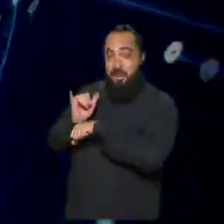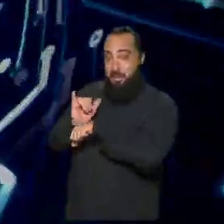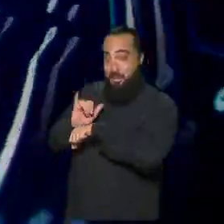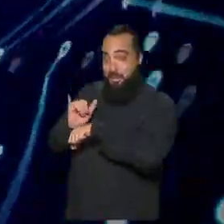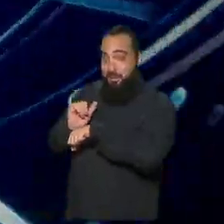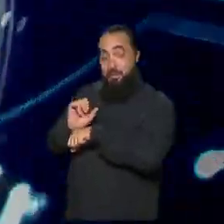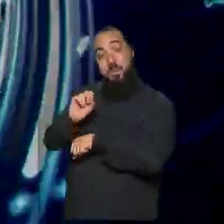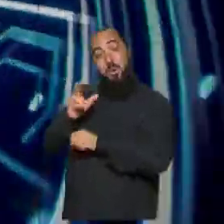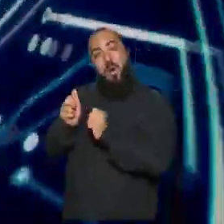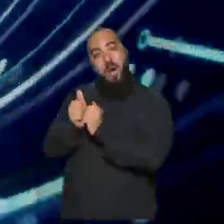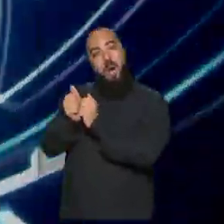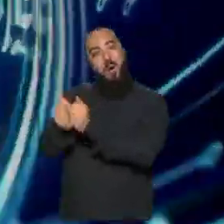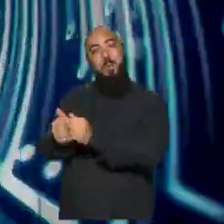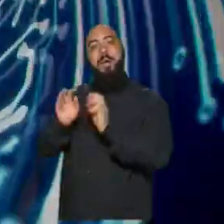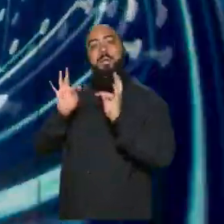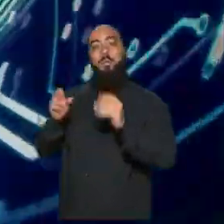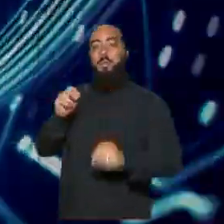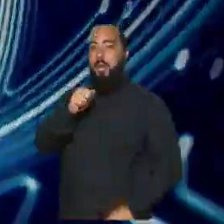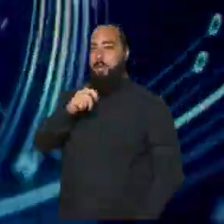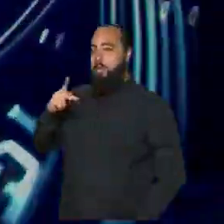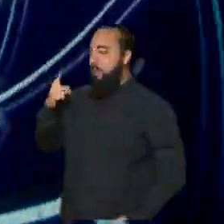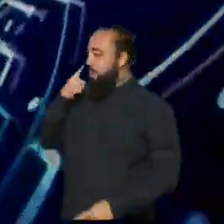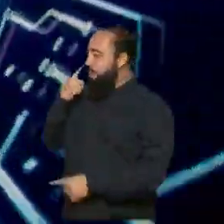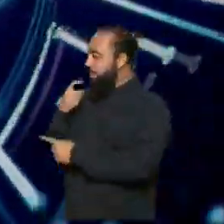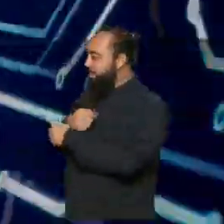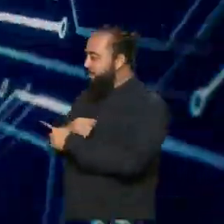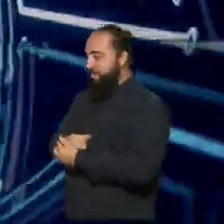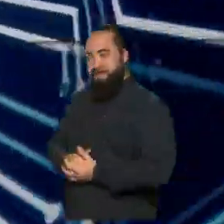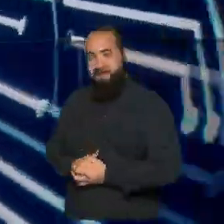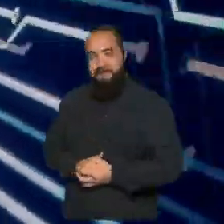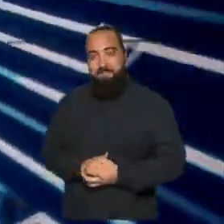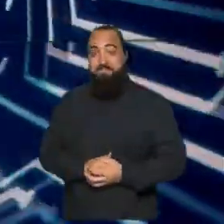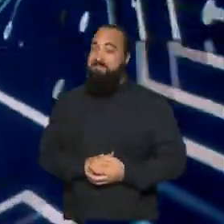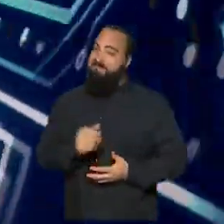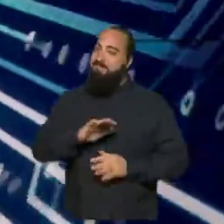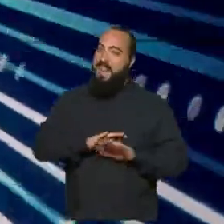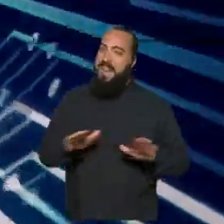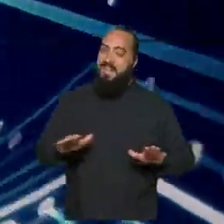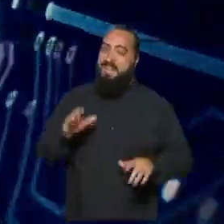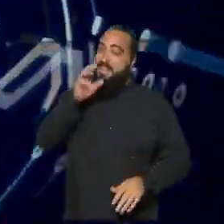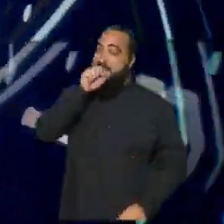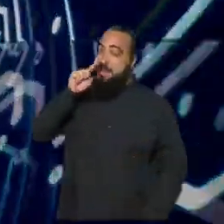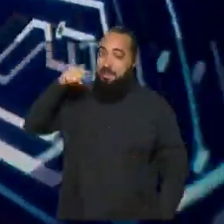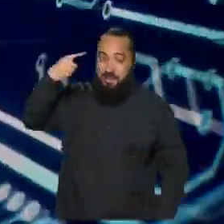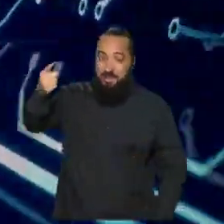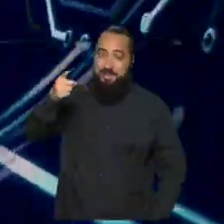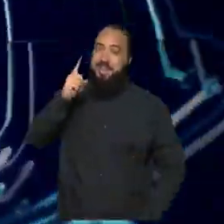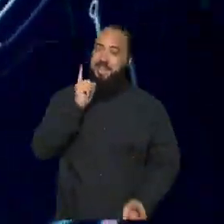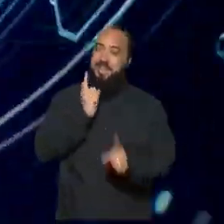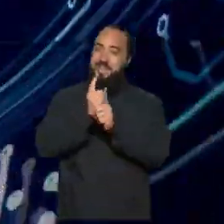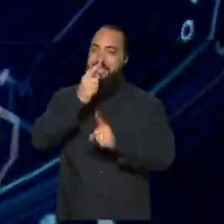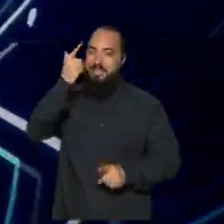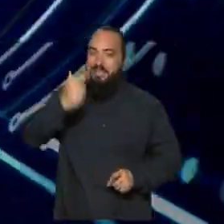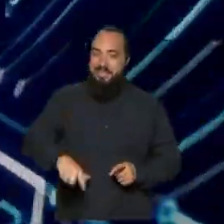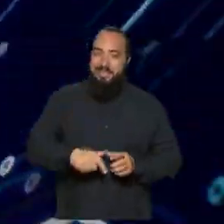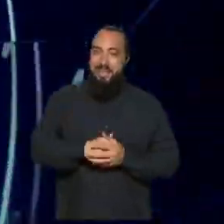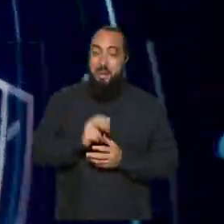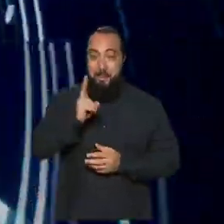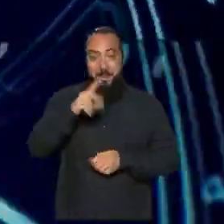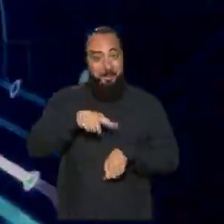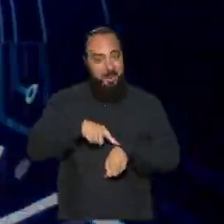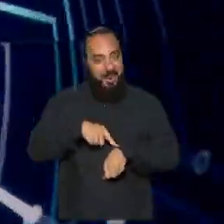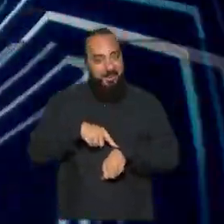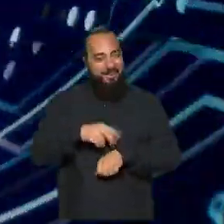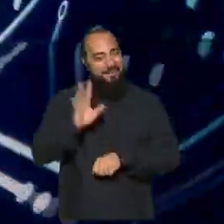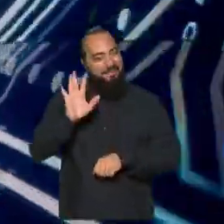ou acompanhar tudo pelo aplicativo TV Brasil Play. É isso aí, pessoal. Sábado que vem a gente tem um encontro marcado, no mesmo horário,